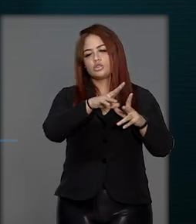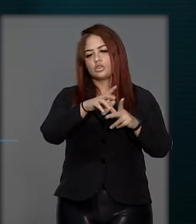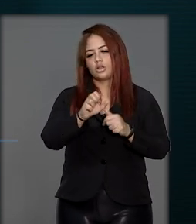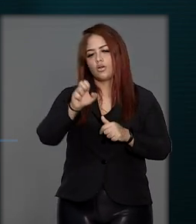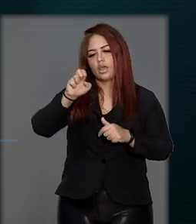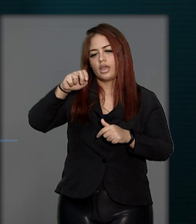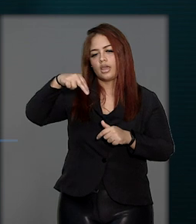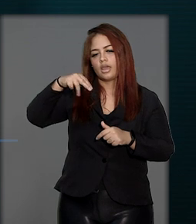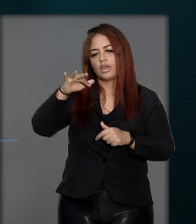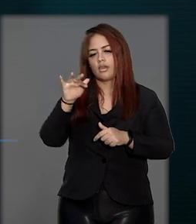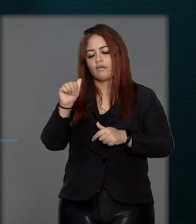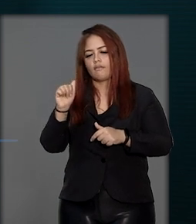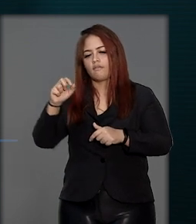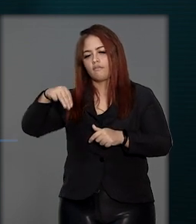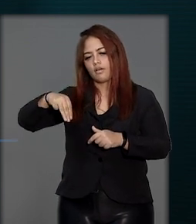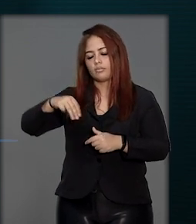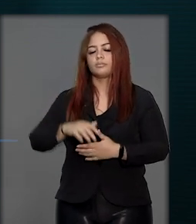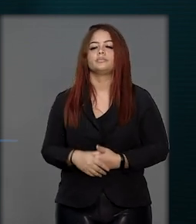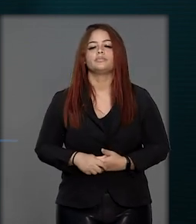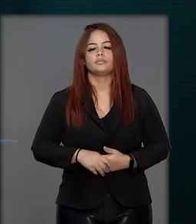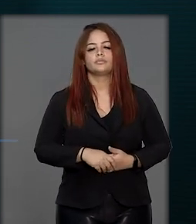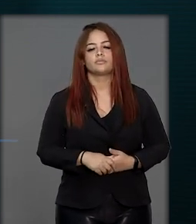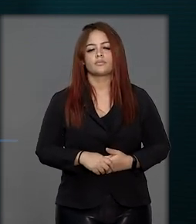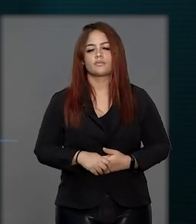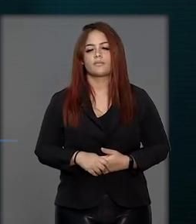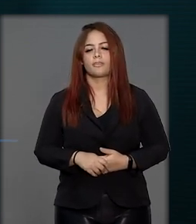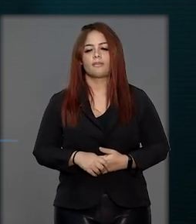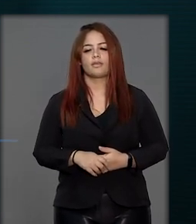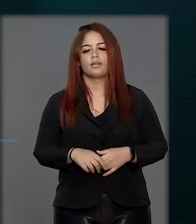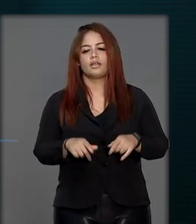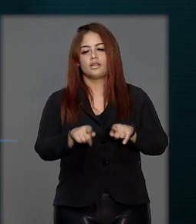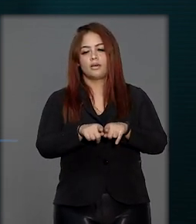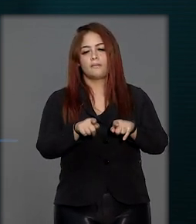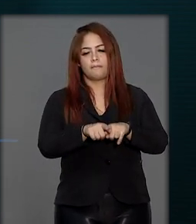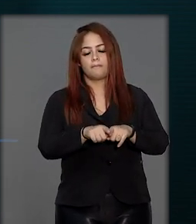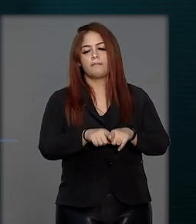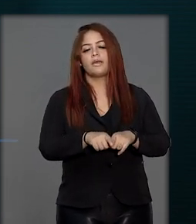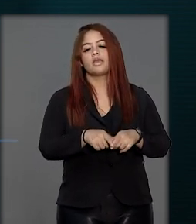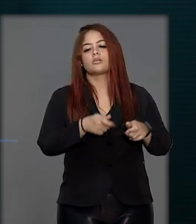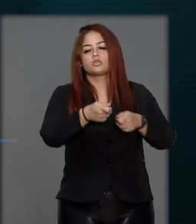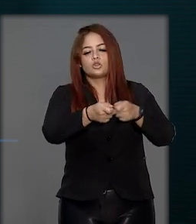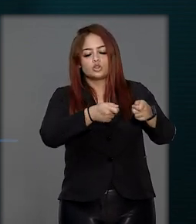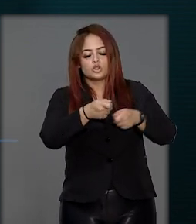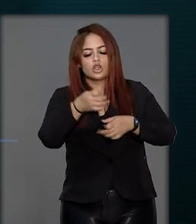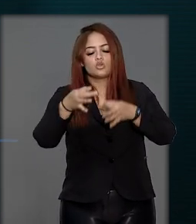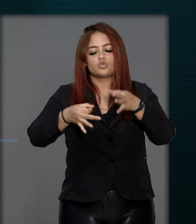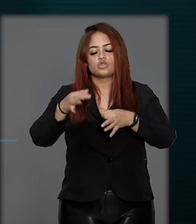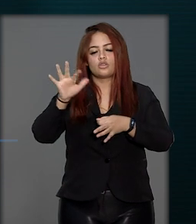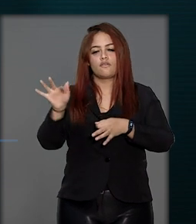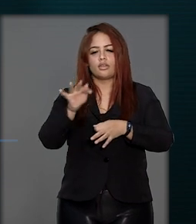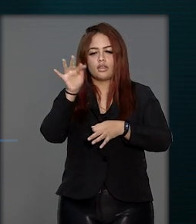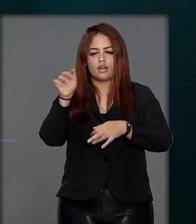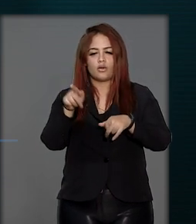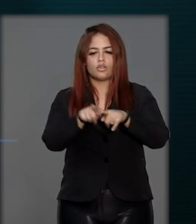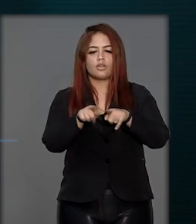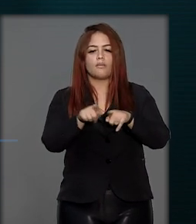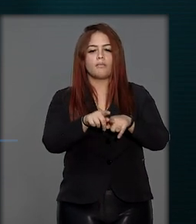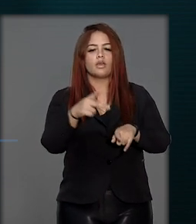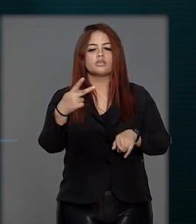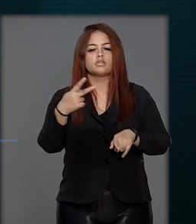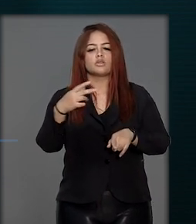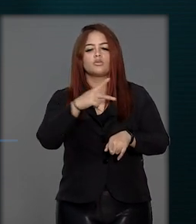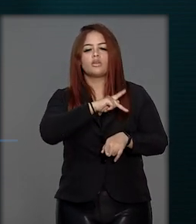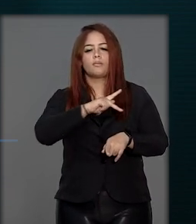Formação e Aperfeiçoamento de Magistrados, a INFAM, de Corregedora-Geral da Justiça Federal e de vice-presidente do